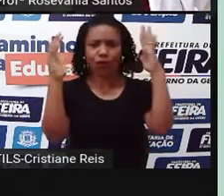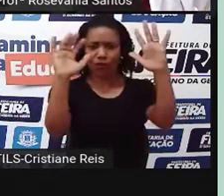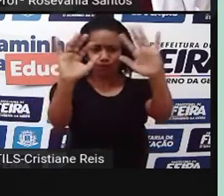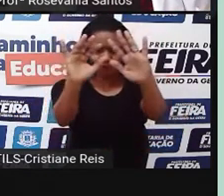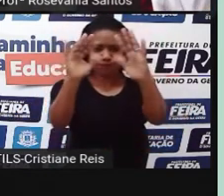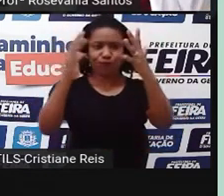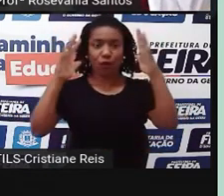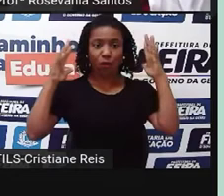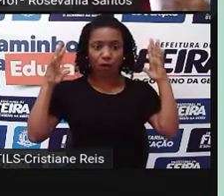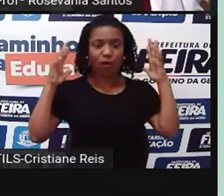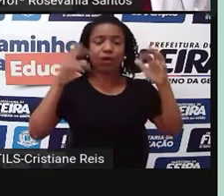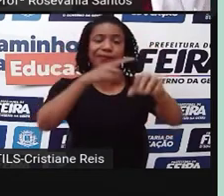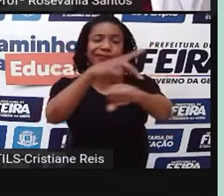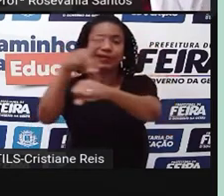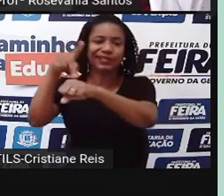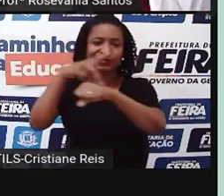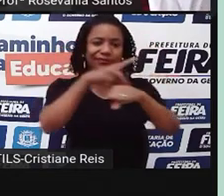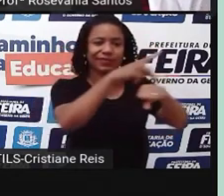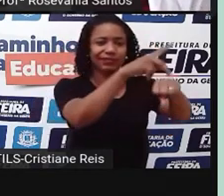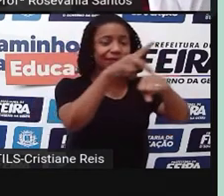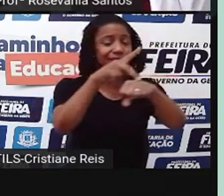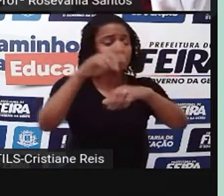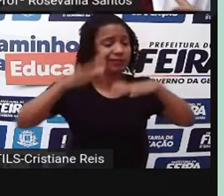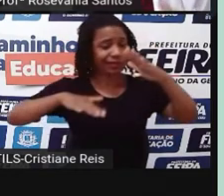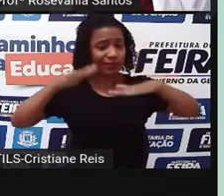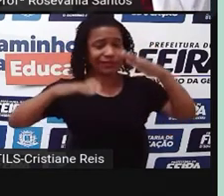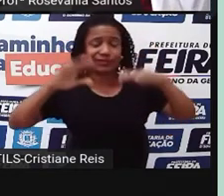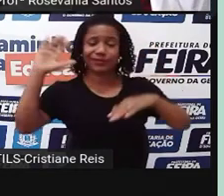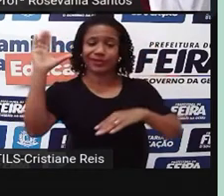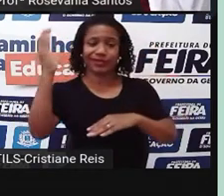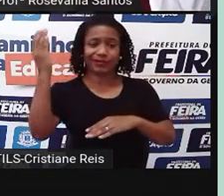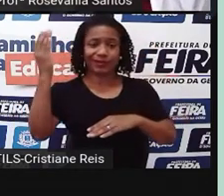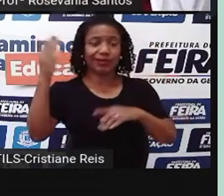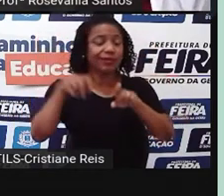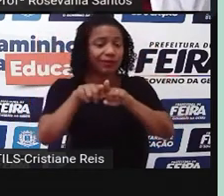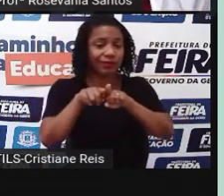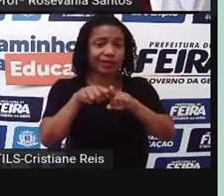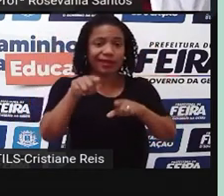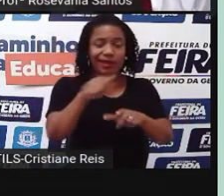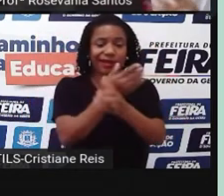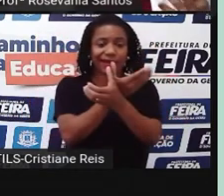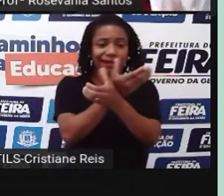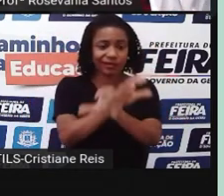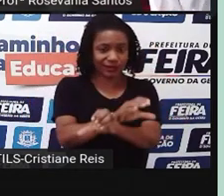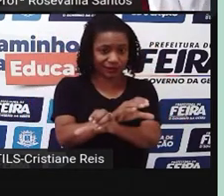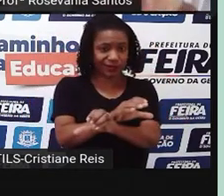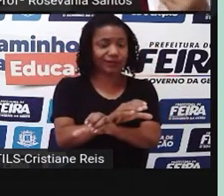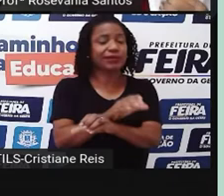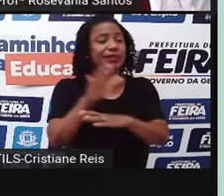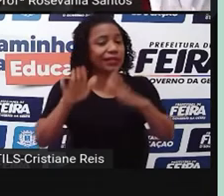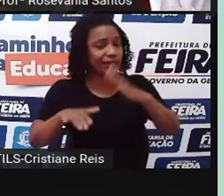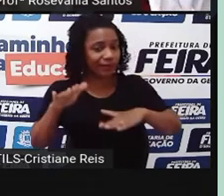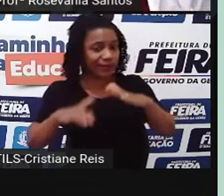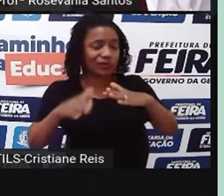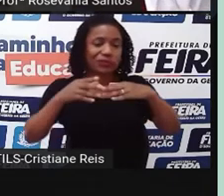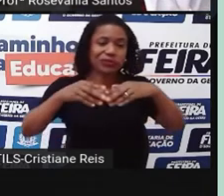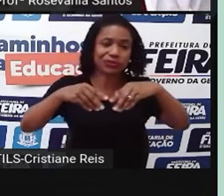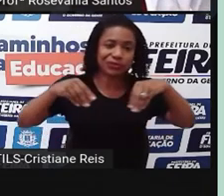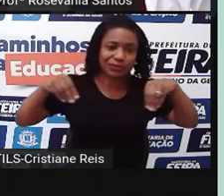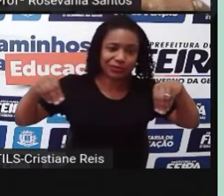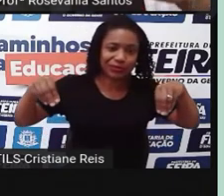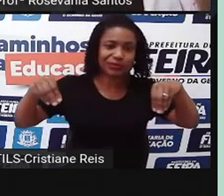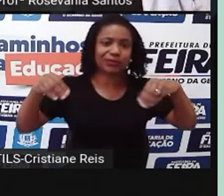né, tem essa diferença, a mesma coisa é a caatinga. A gente vai perceber que alguns lugares, né, a depender do solo, da